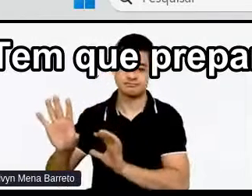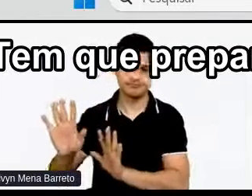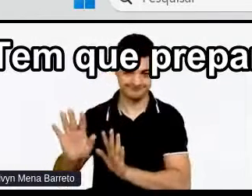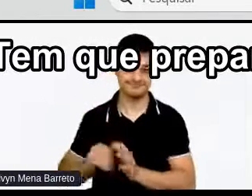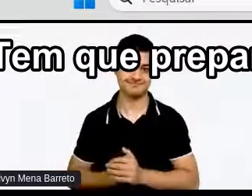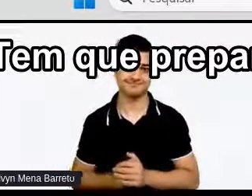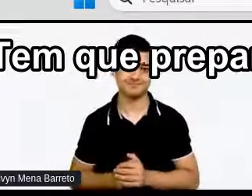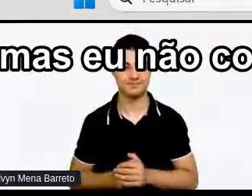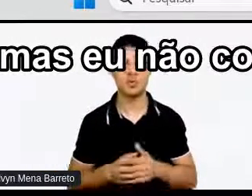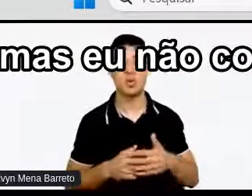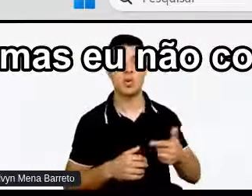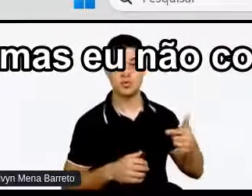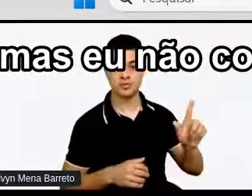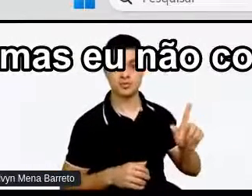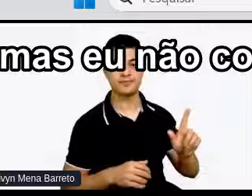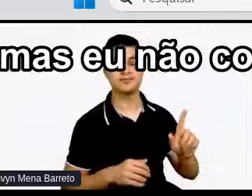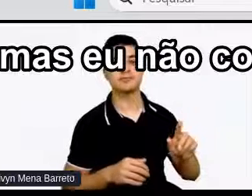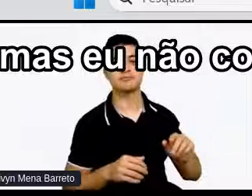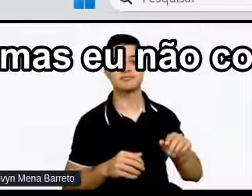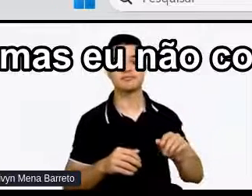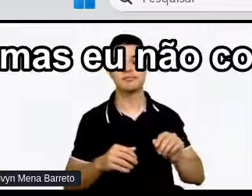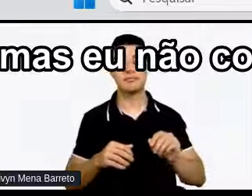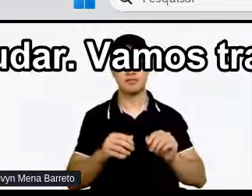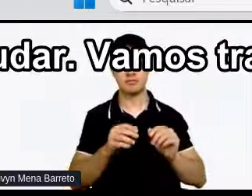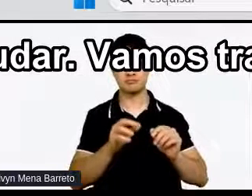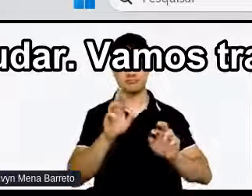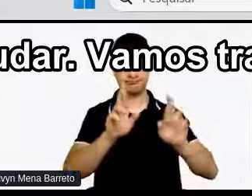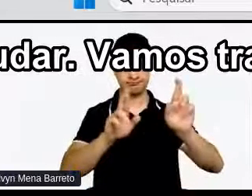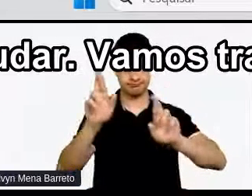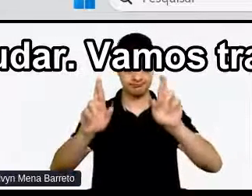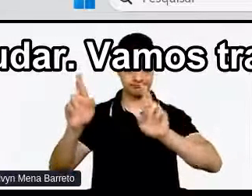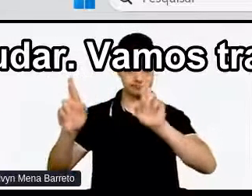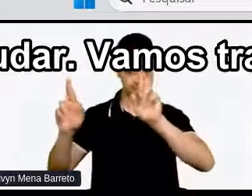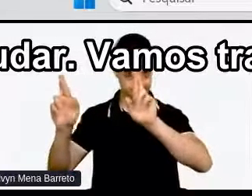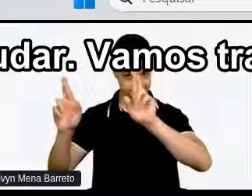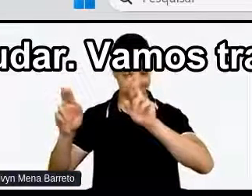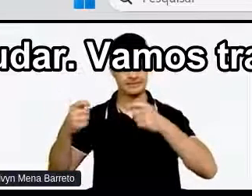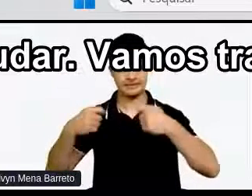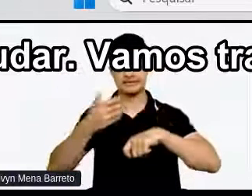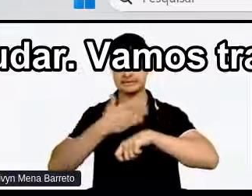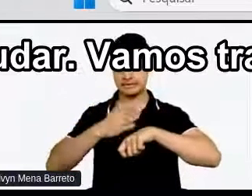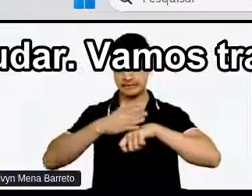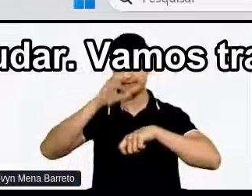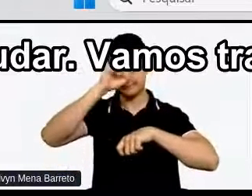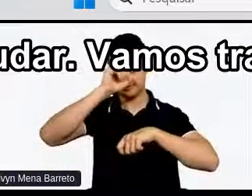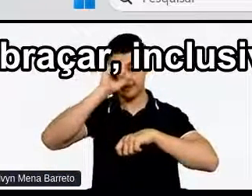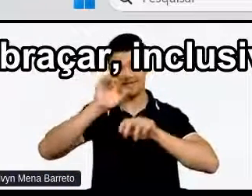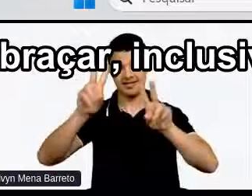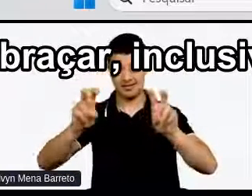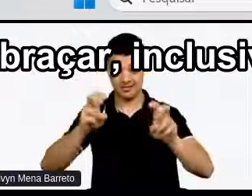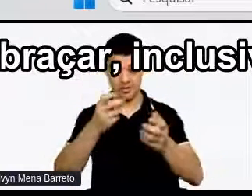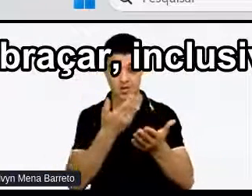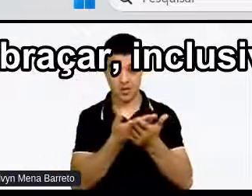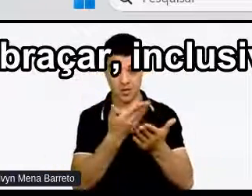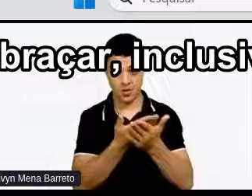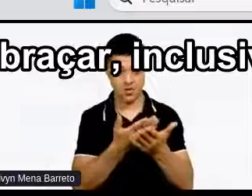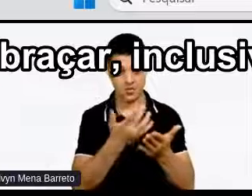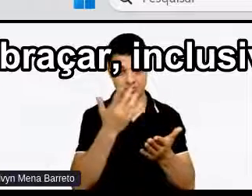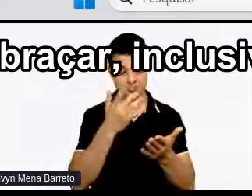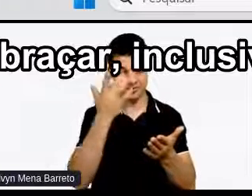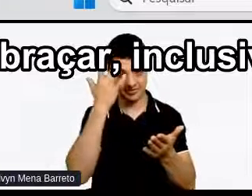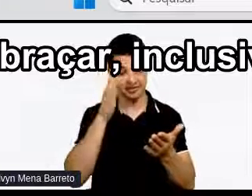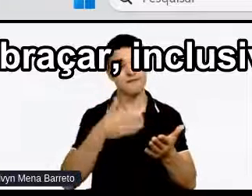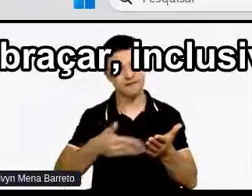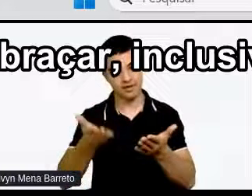grupo Tem que preparar As lideranças Ah, mas eu não conheço Sobre o tema Vamos estudar Vamos trabalhar Com quem conhece Vamos